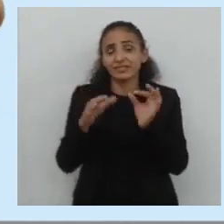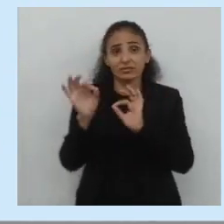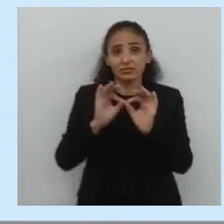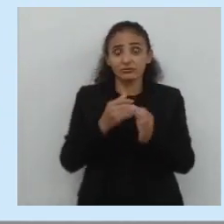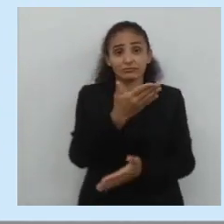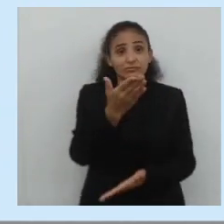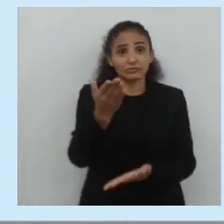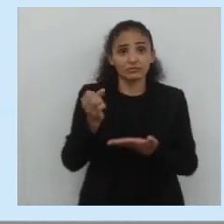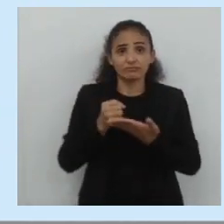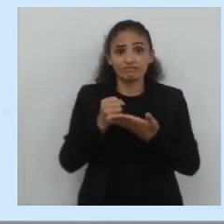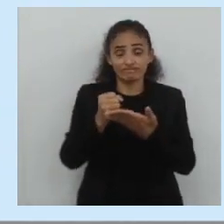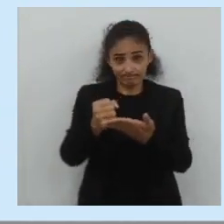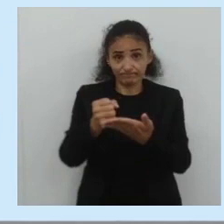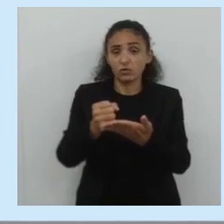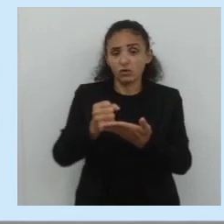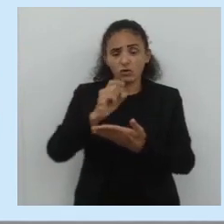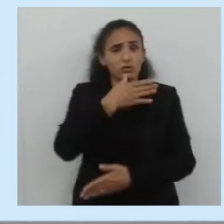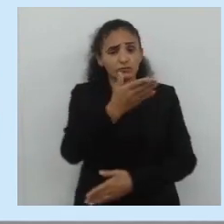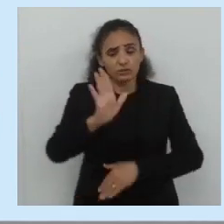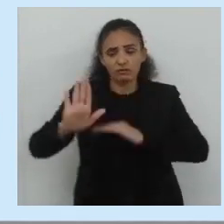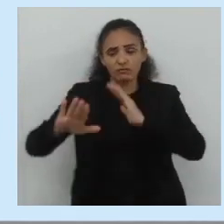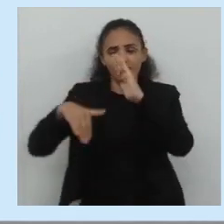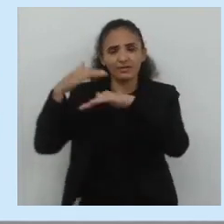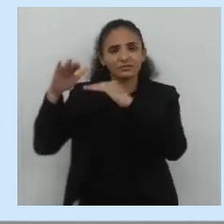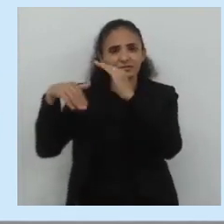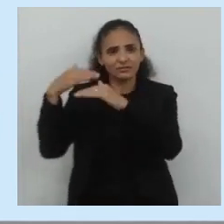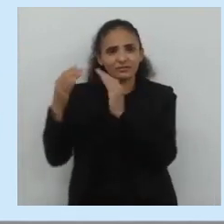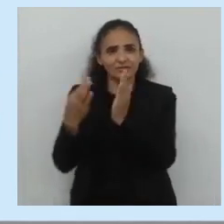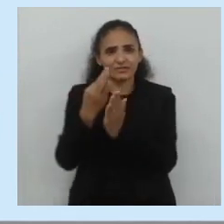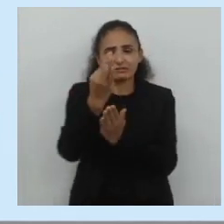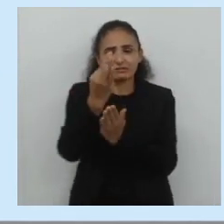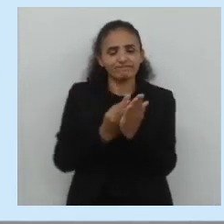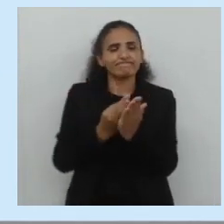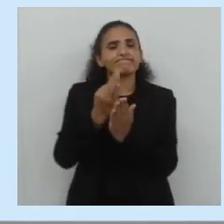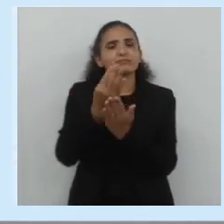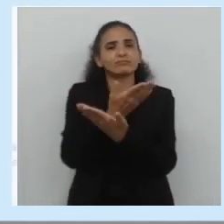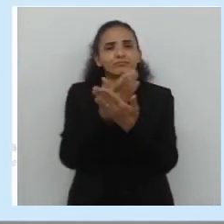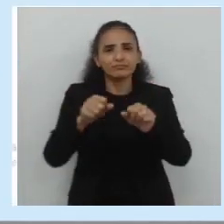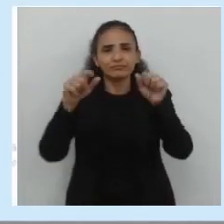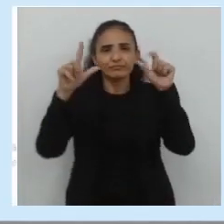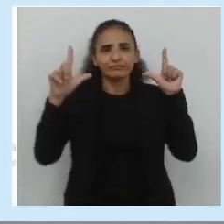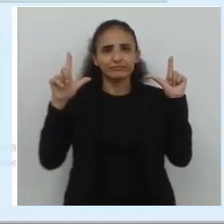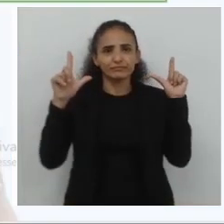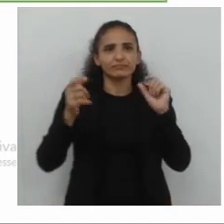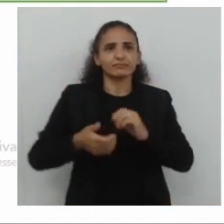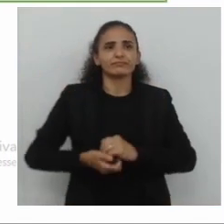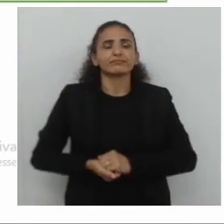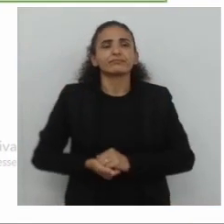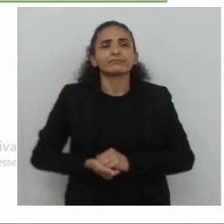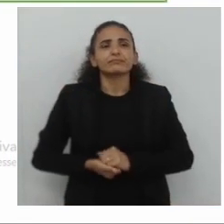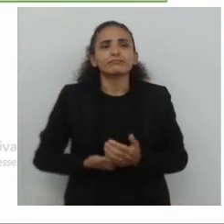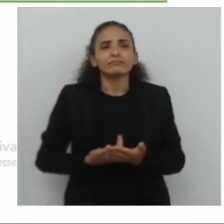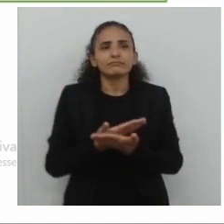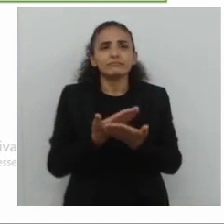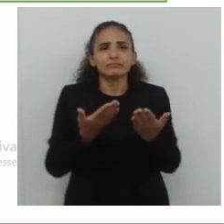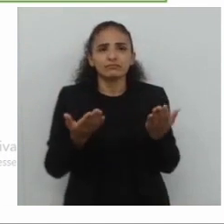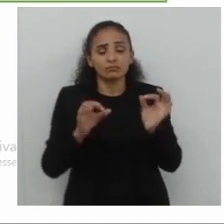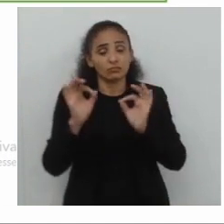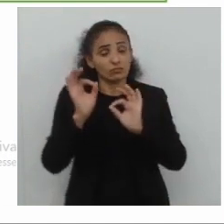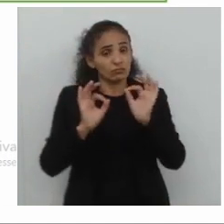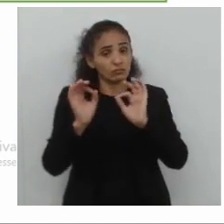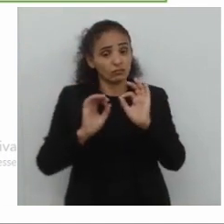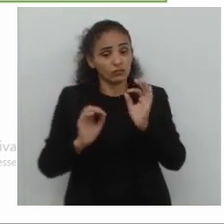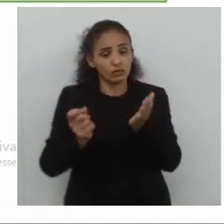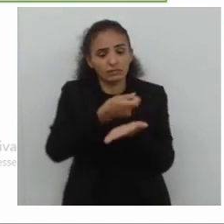que vão ajudar, vão contribuir para a textualidade. Na tela, nós temos ainda a seguinte questão.